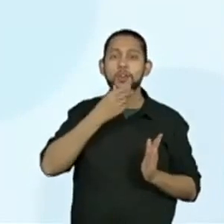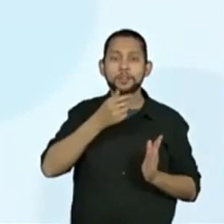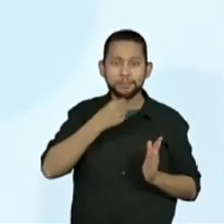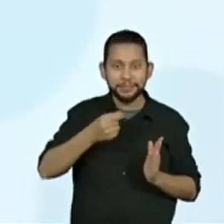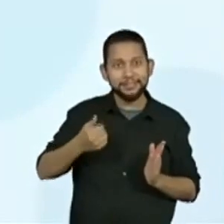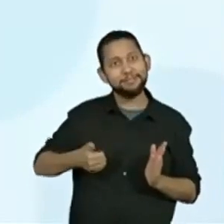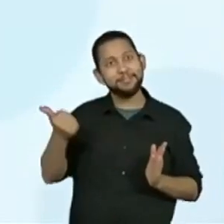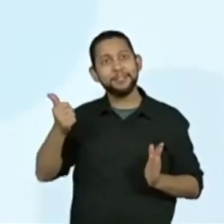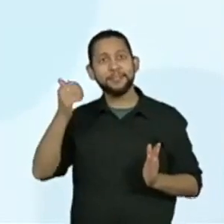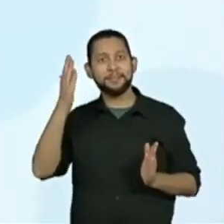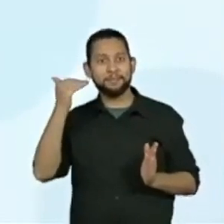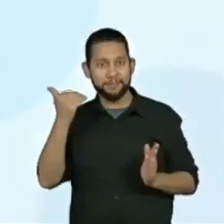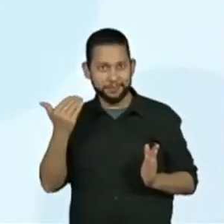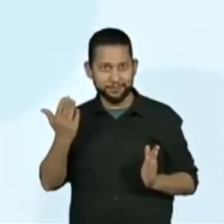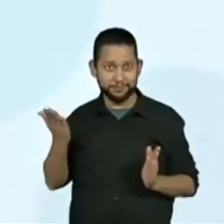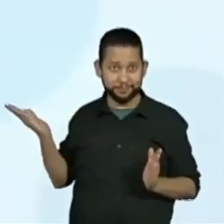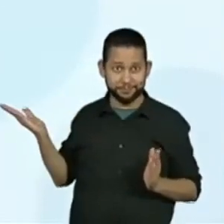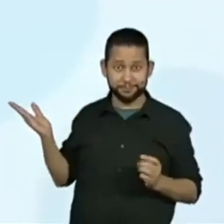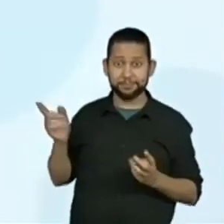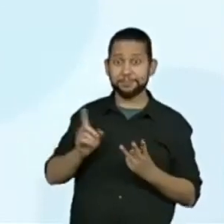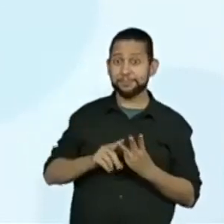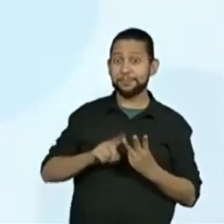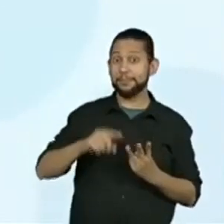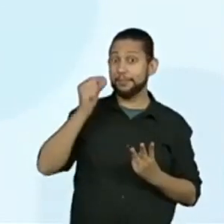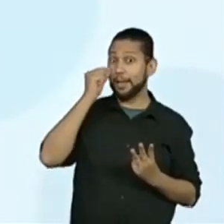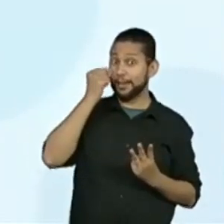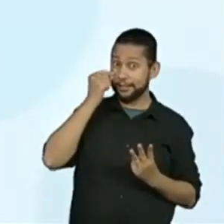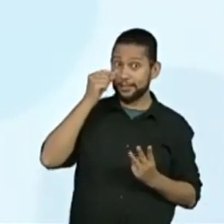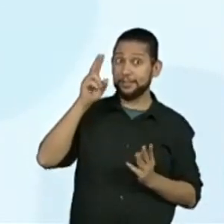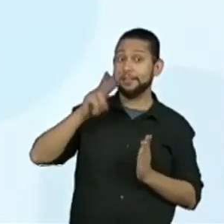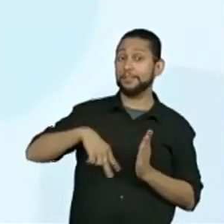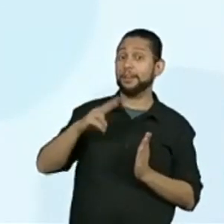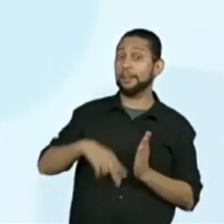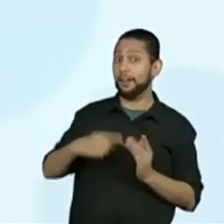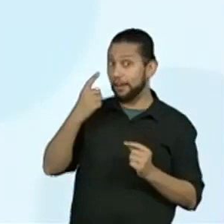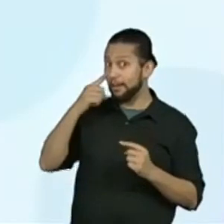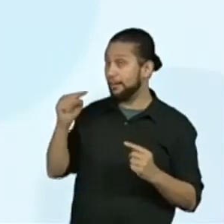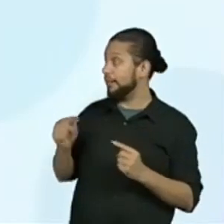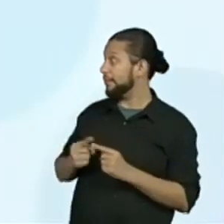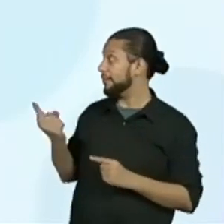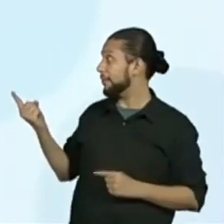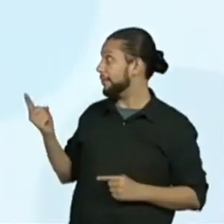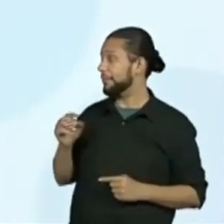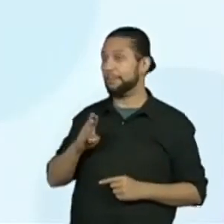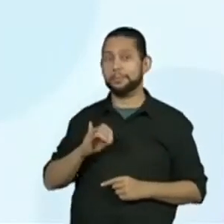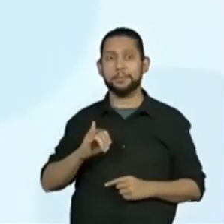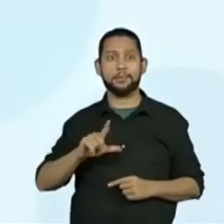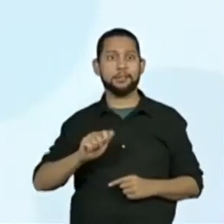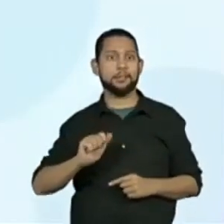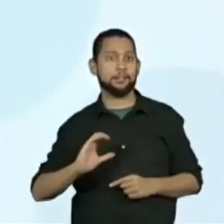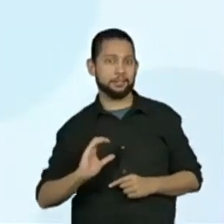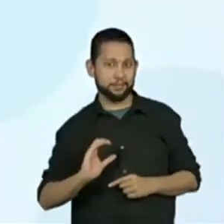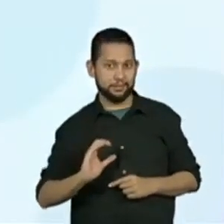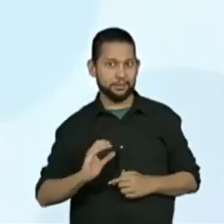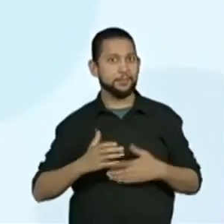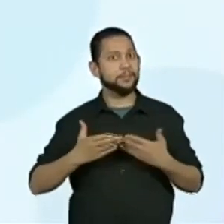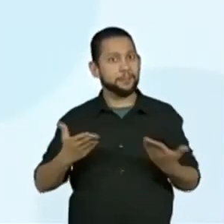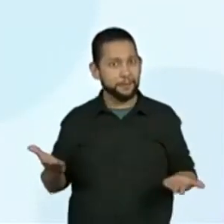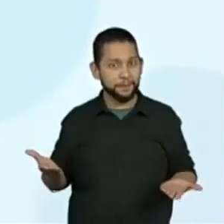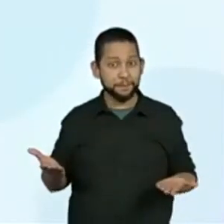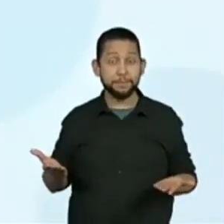Bandeira. A professora Aline Gacke lerá a biografia do Olavo Bilac.